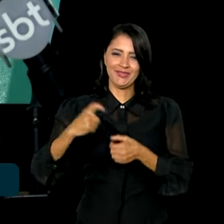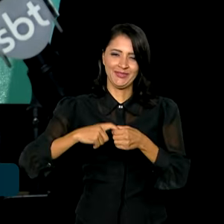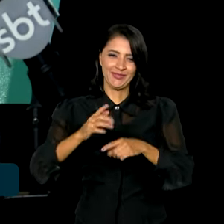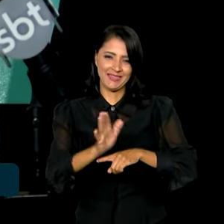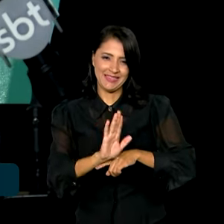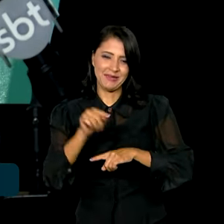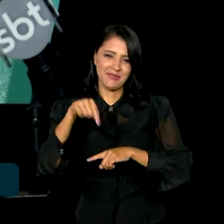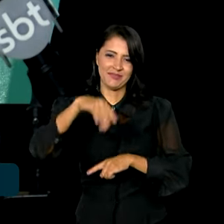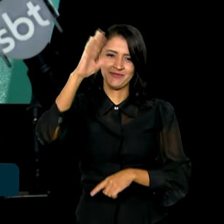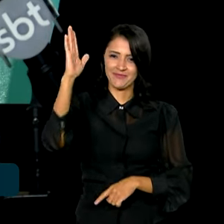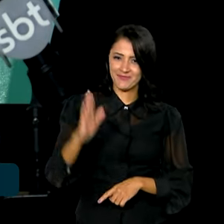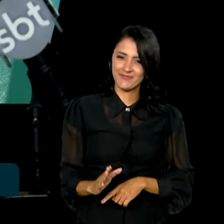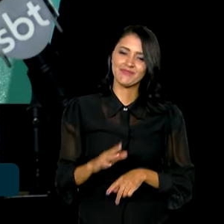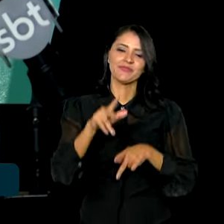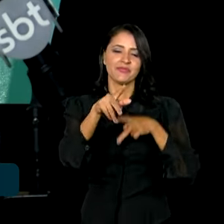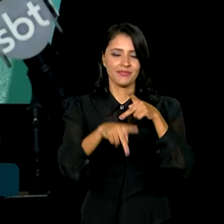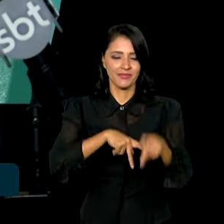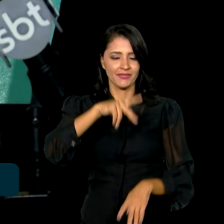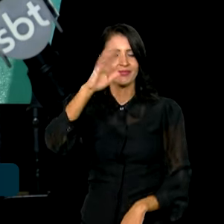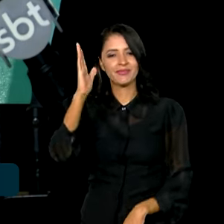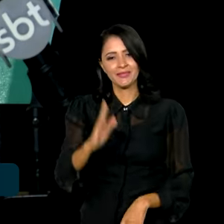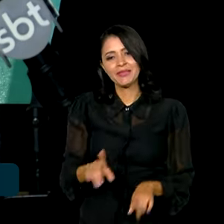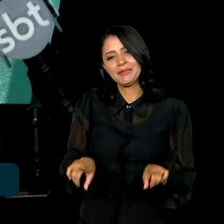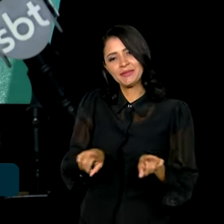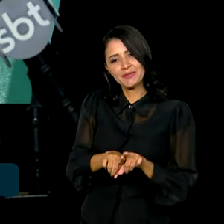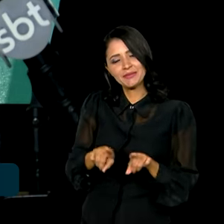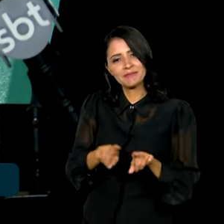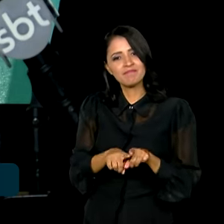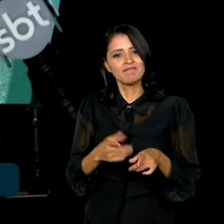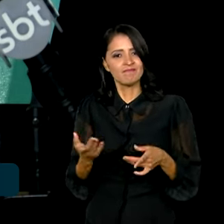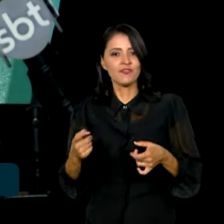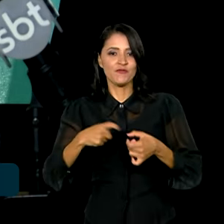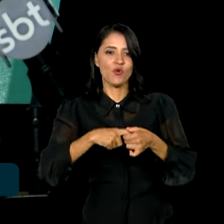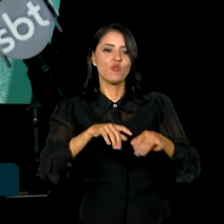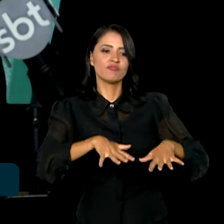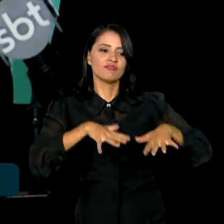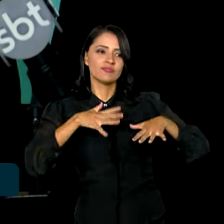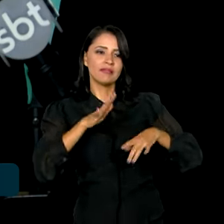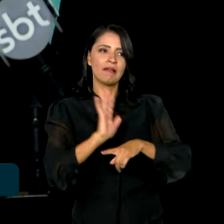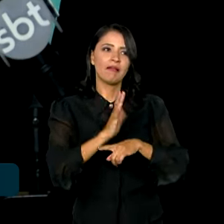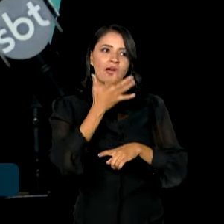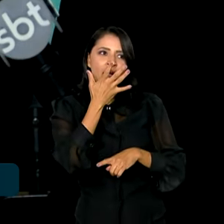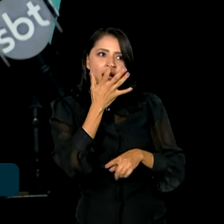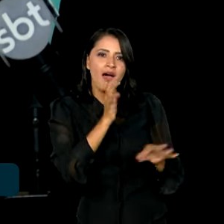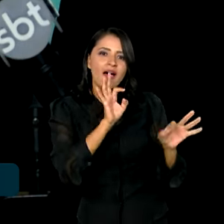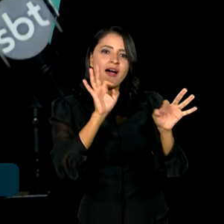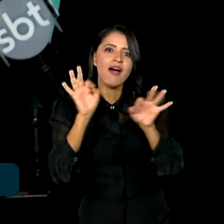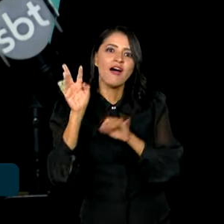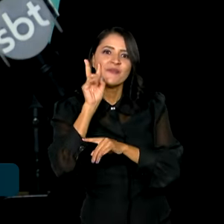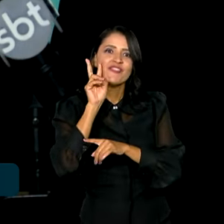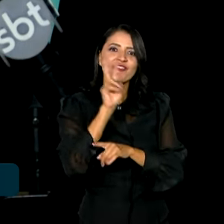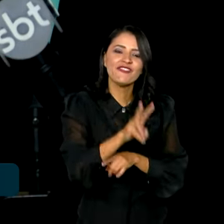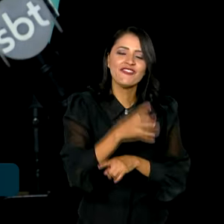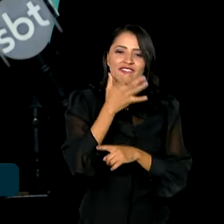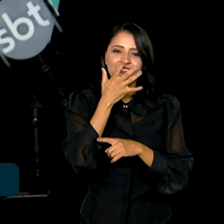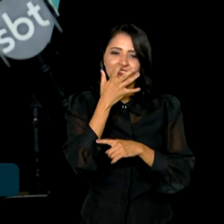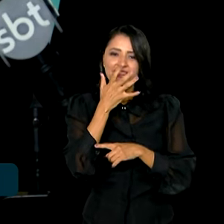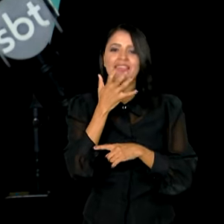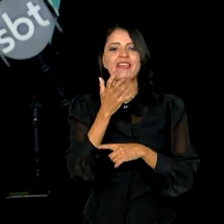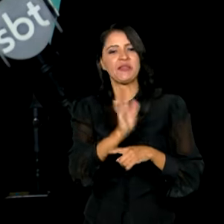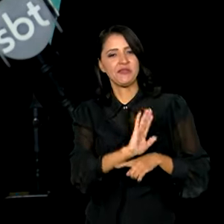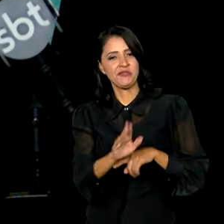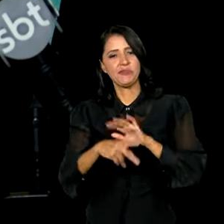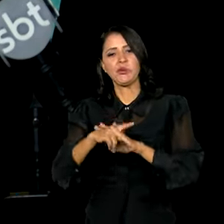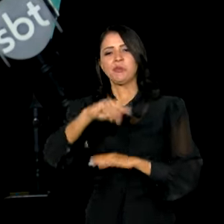cinema. E o povo brasileiro também voltando aos cinemas para acompanhar esses lançamentos, prestigiar a produção